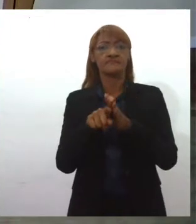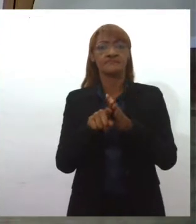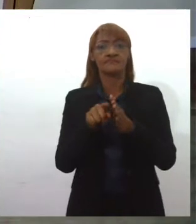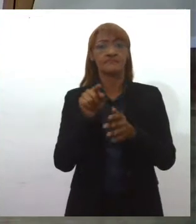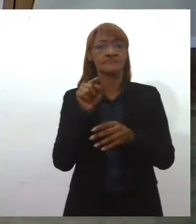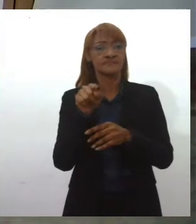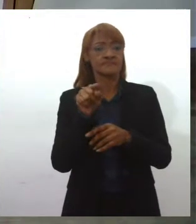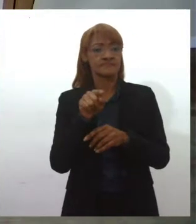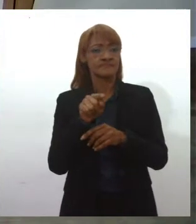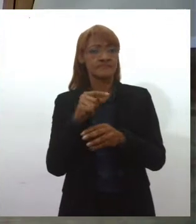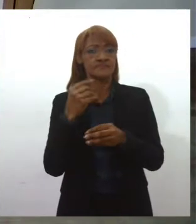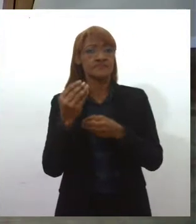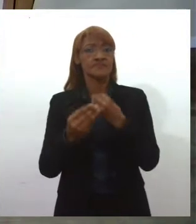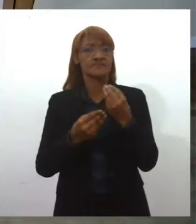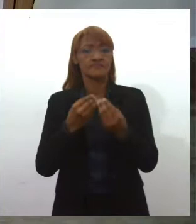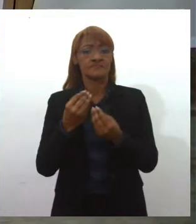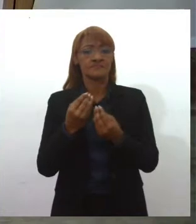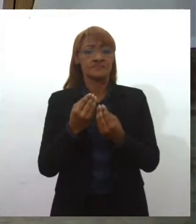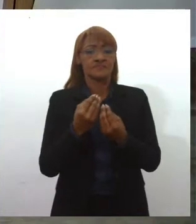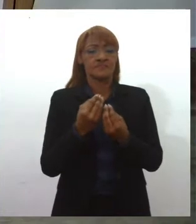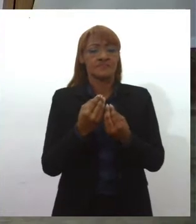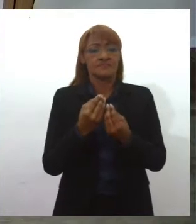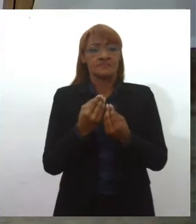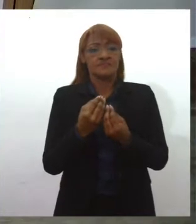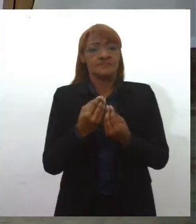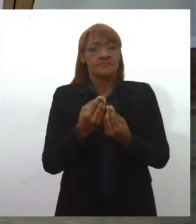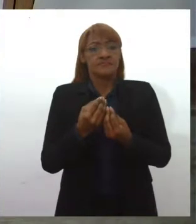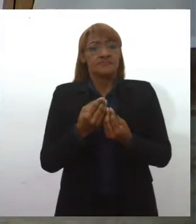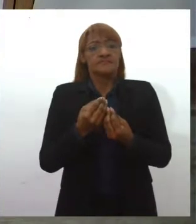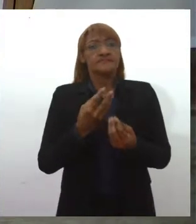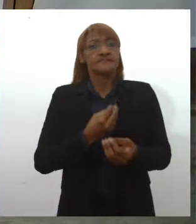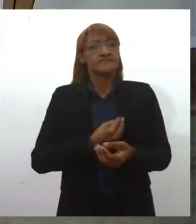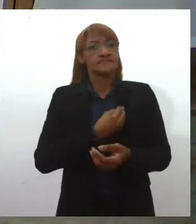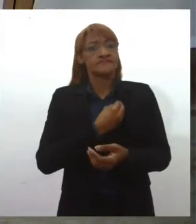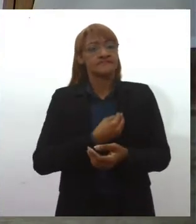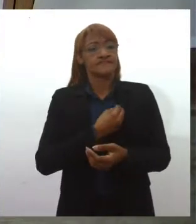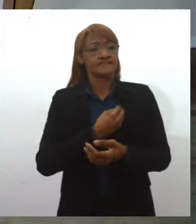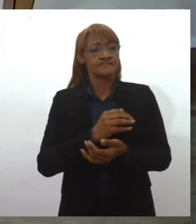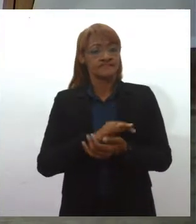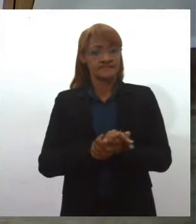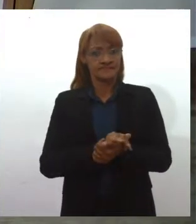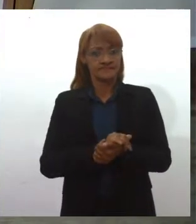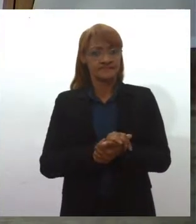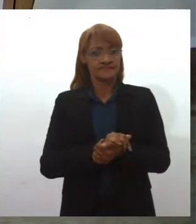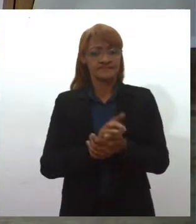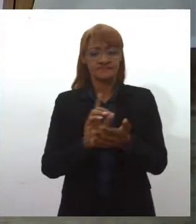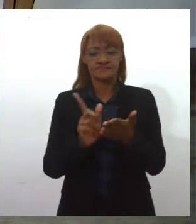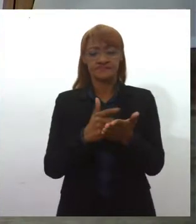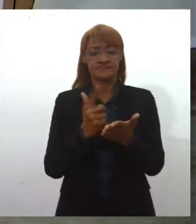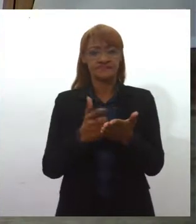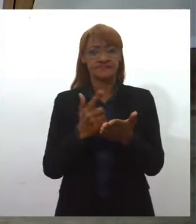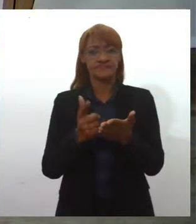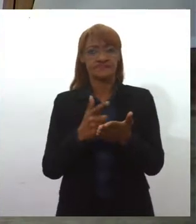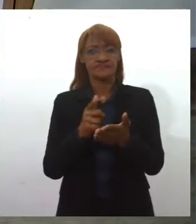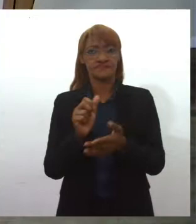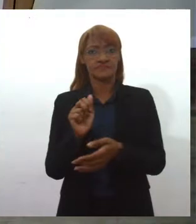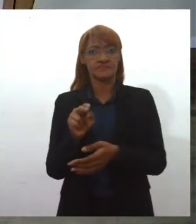trajetória, que chega a fazer você escrever um livro sobre Antonieta de Barros.